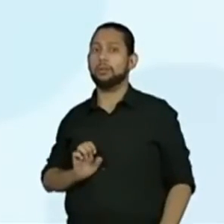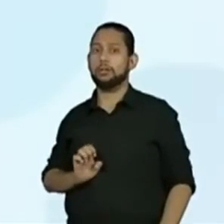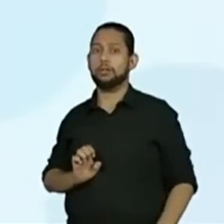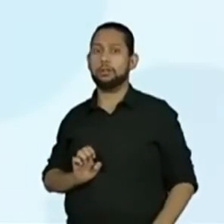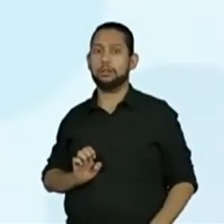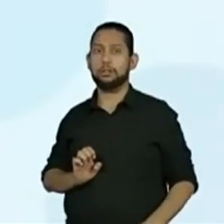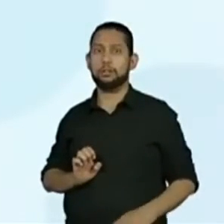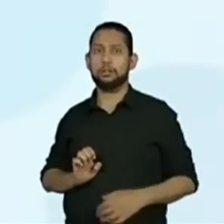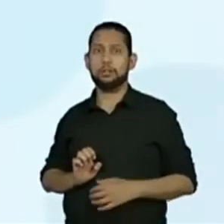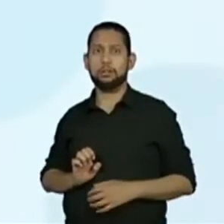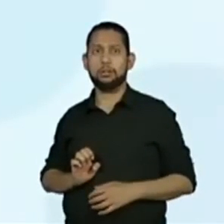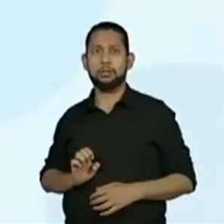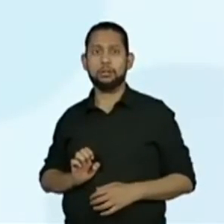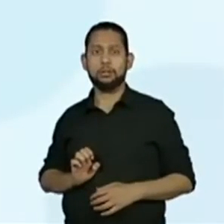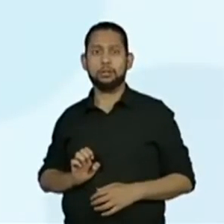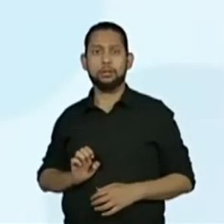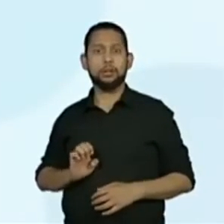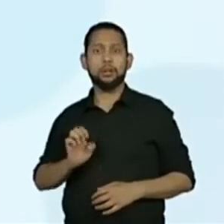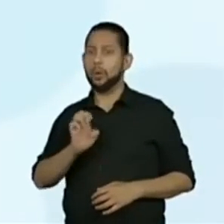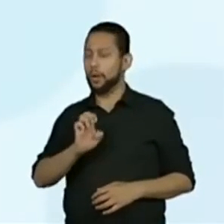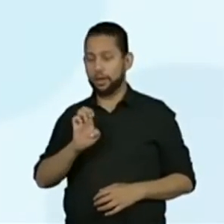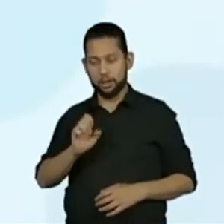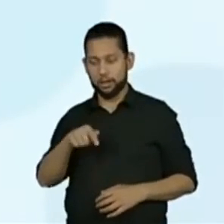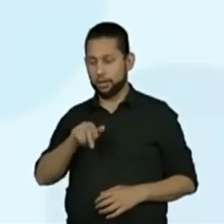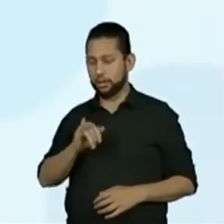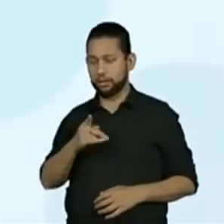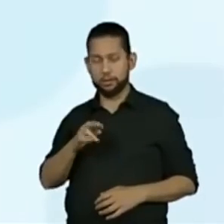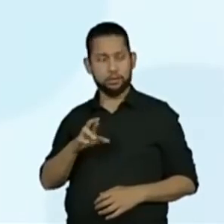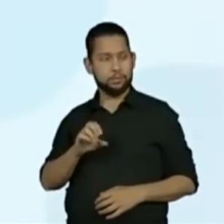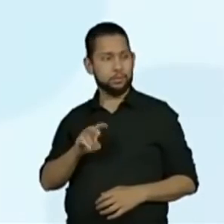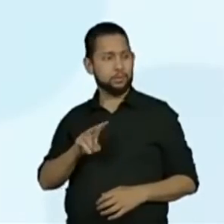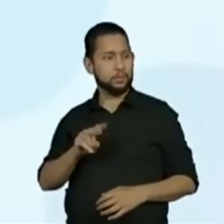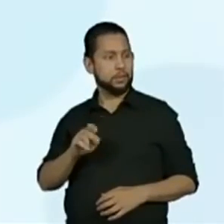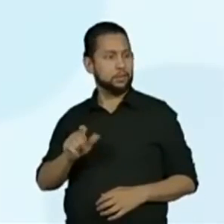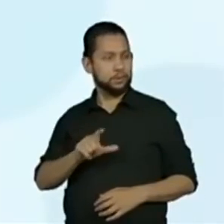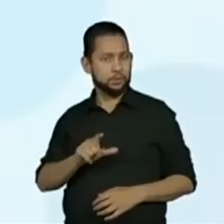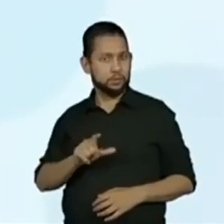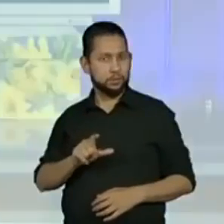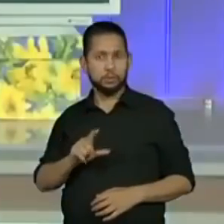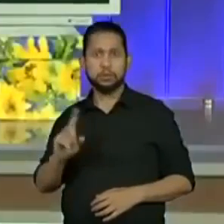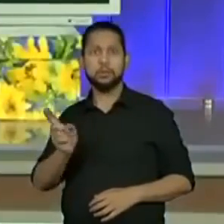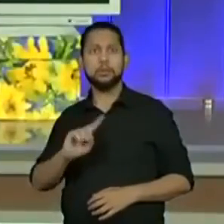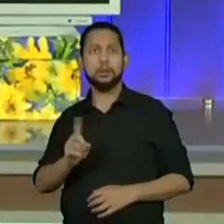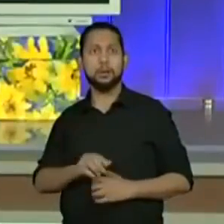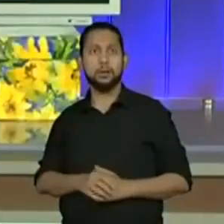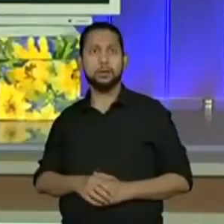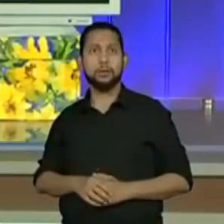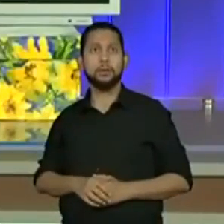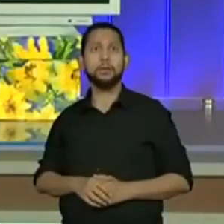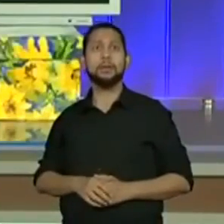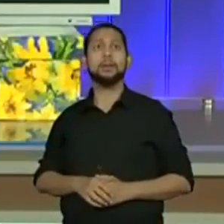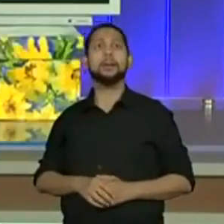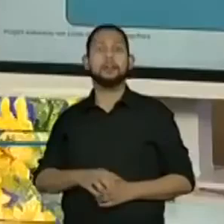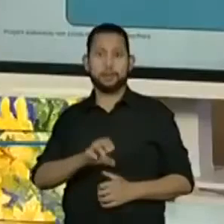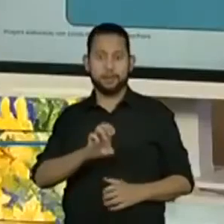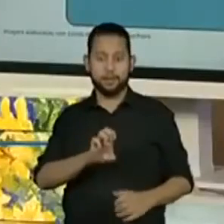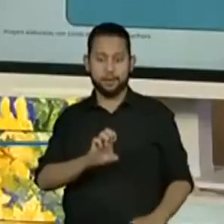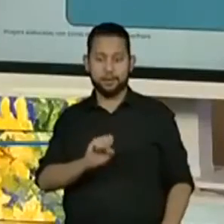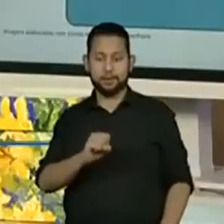dê a dica. Não é equiprováveis. E aí? Ó, professora Bárbara, é espaço